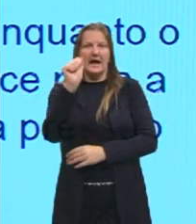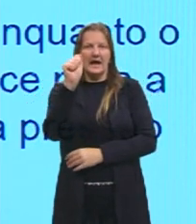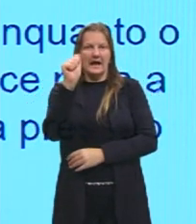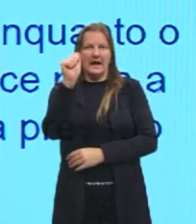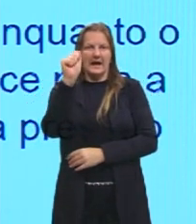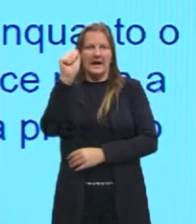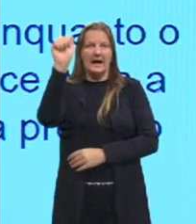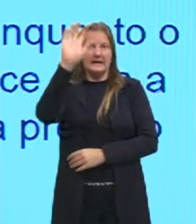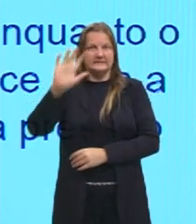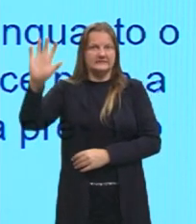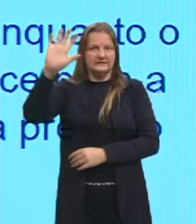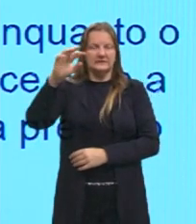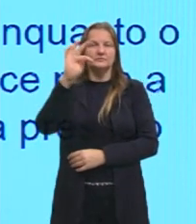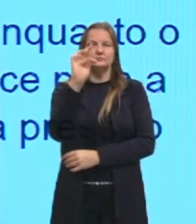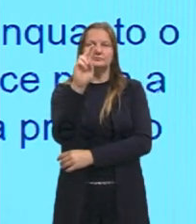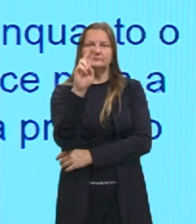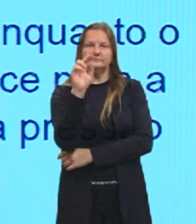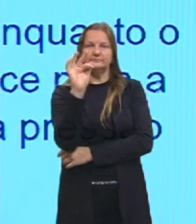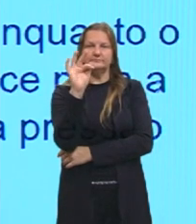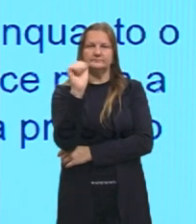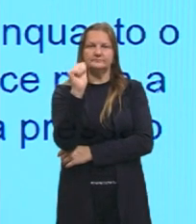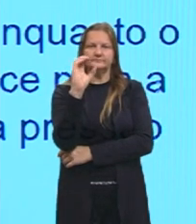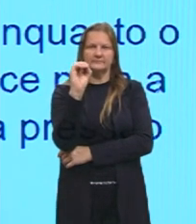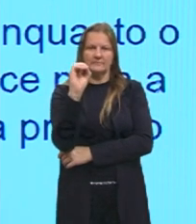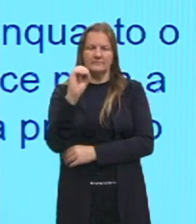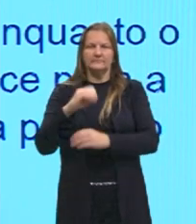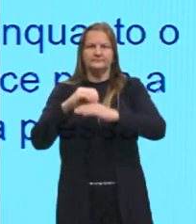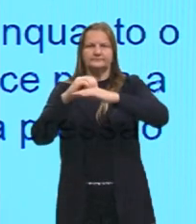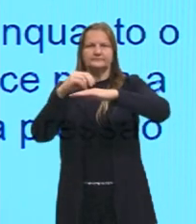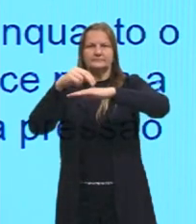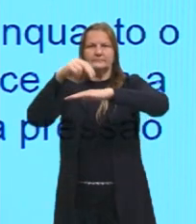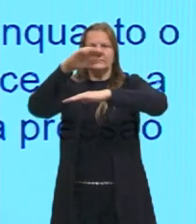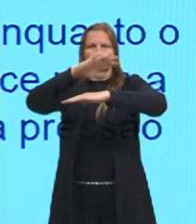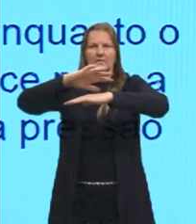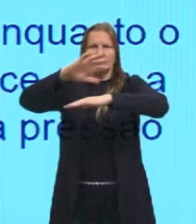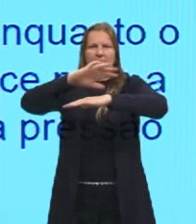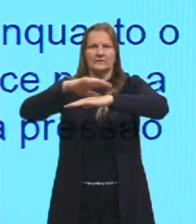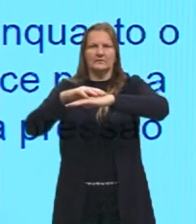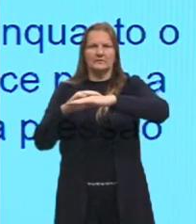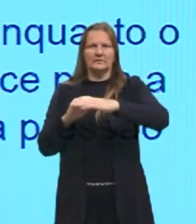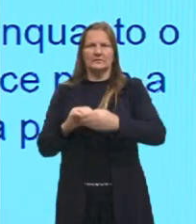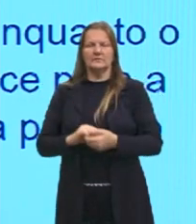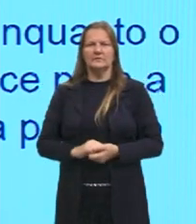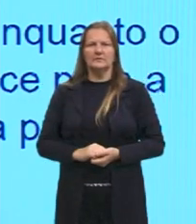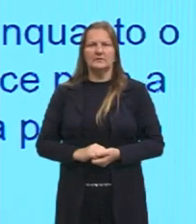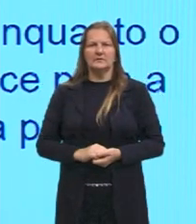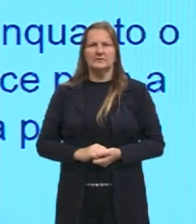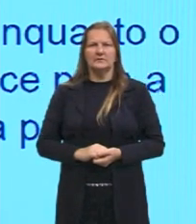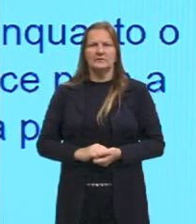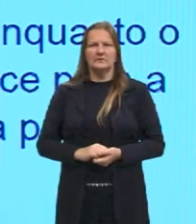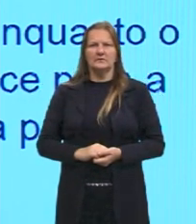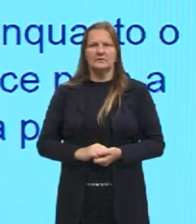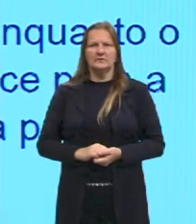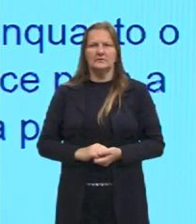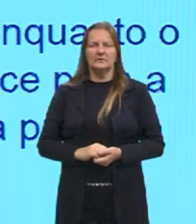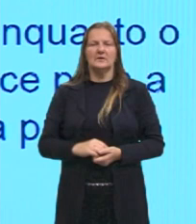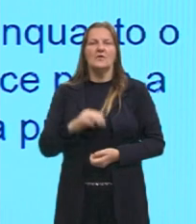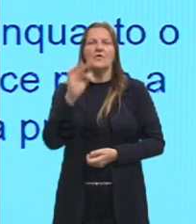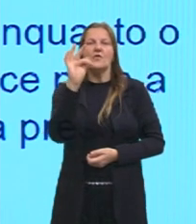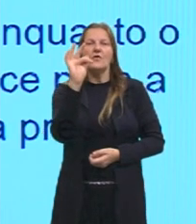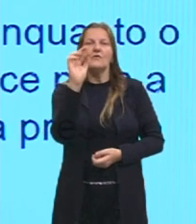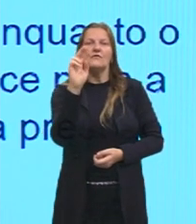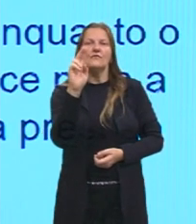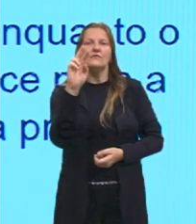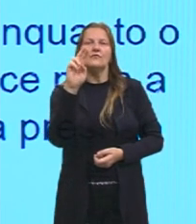A gente vai chamar de tufão. Já o ciclone extratropical na América do Norte, a gente vai chamar justamente de furacão, tá?